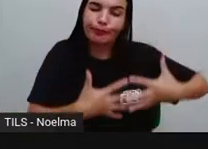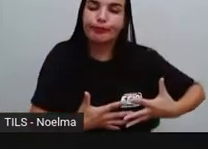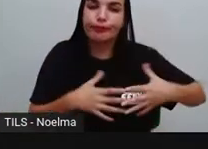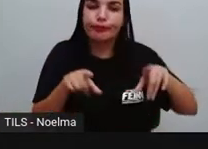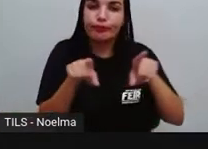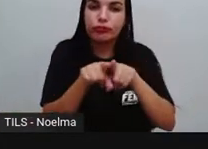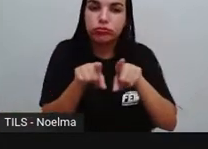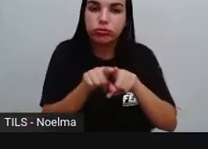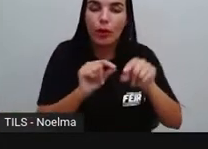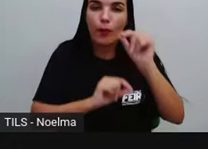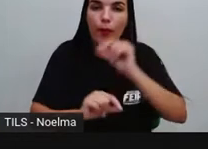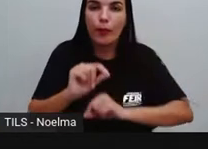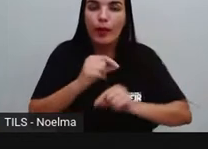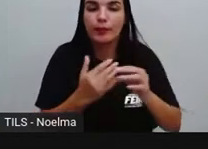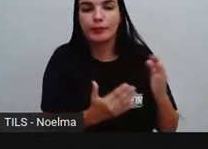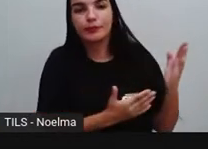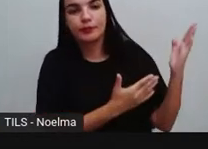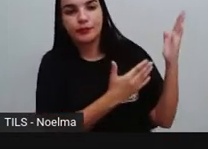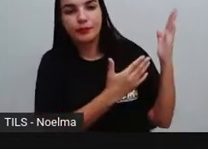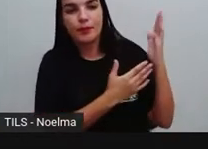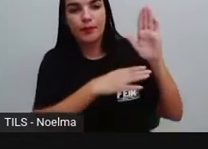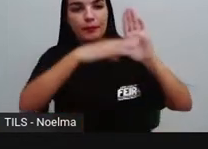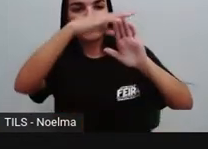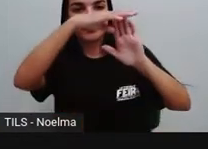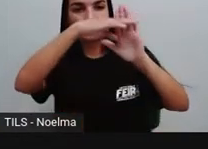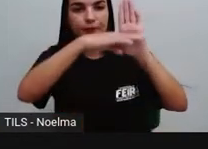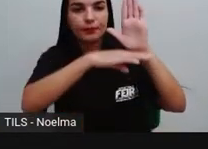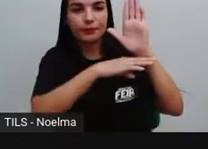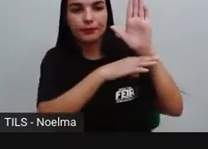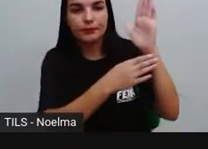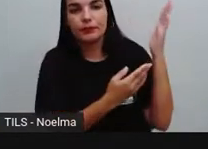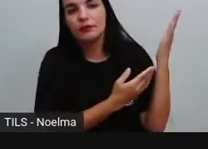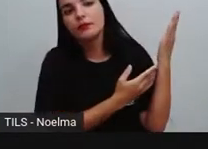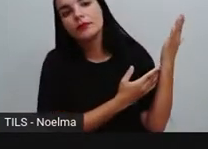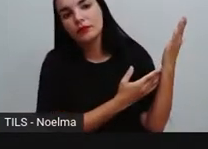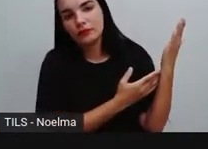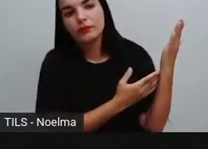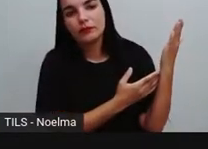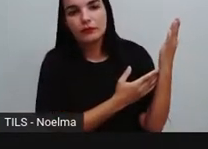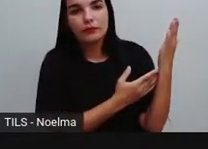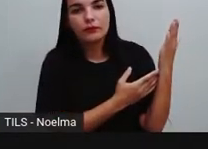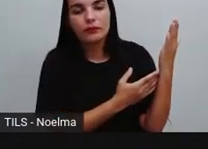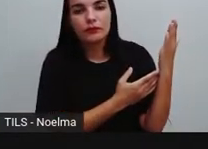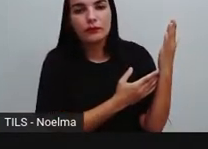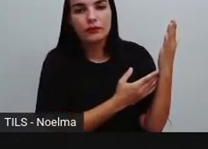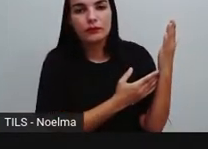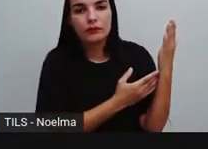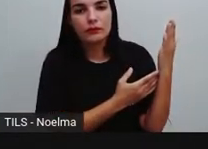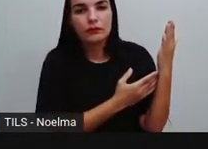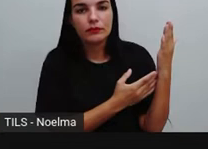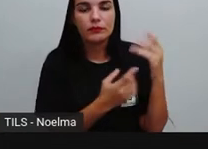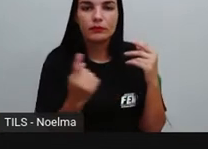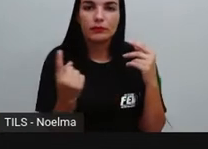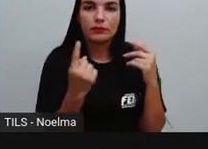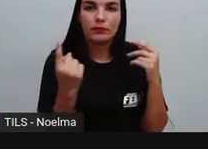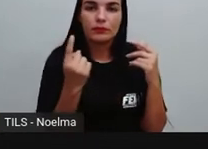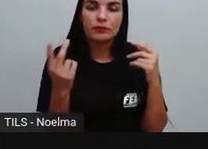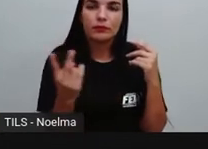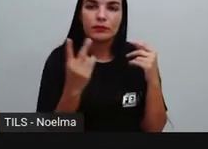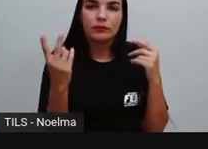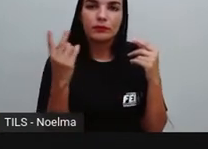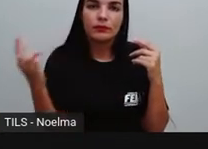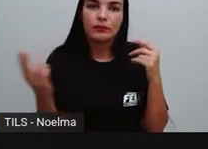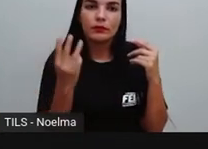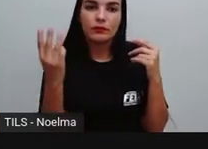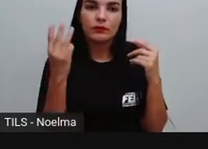seria eu, segunda pessoa tu, terceira pessoa ele. Essas são as pessoas do singular. No plural, nós temos como